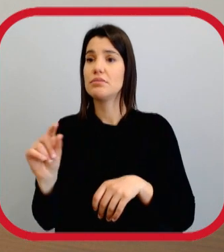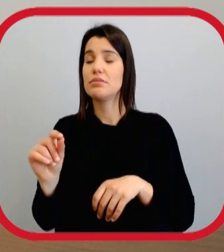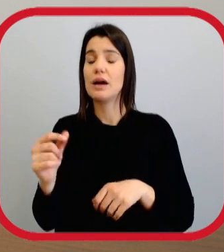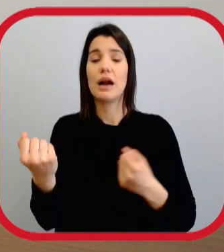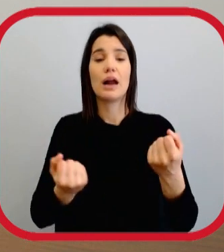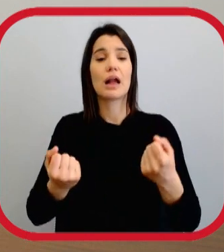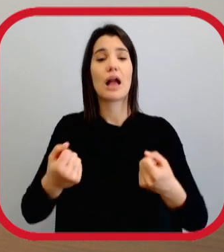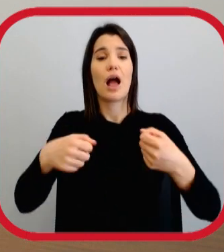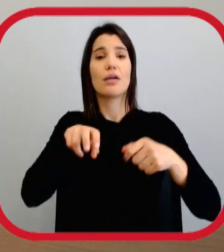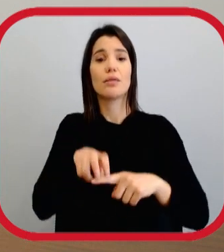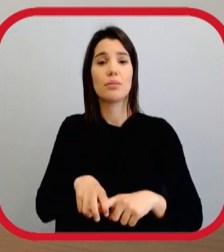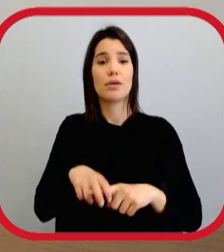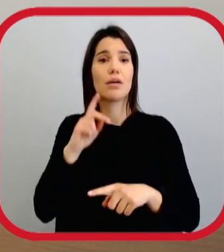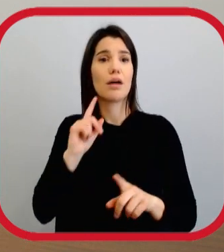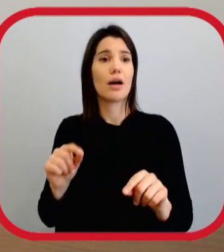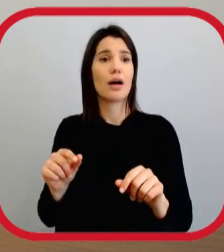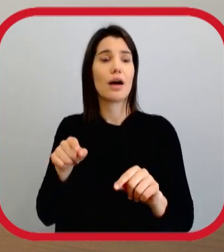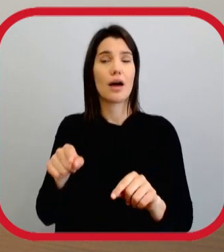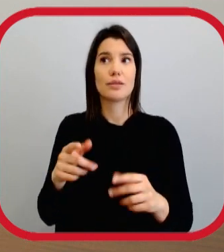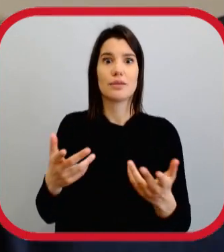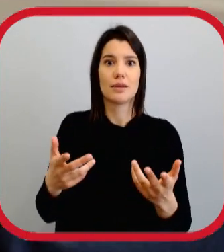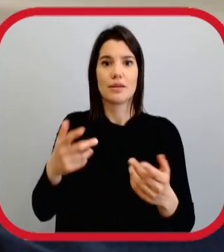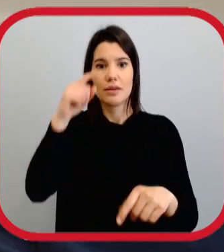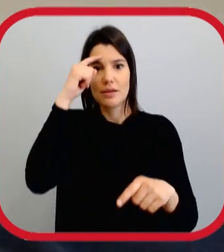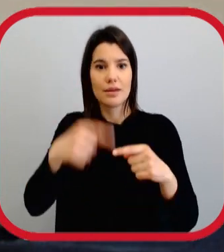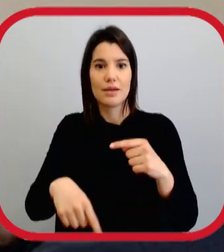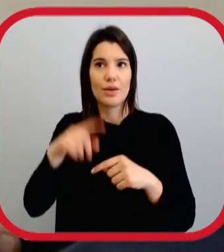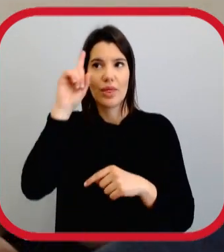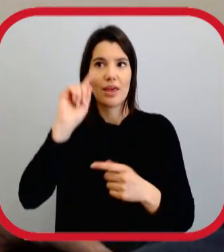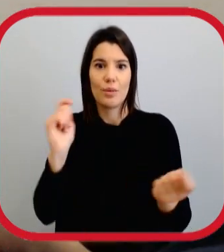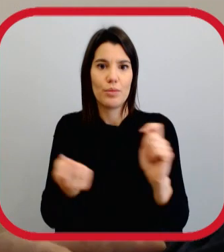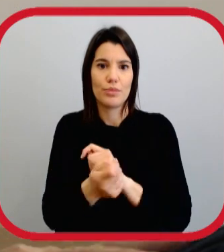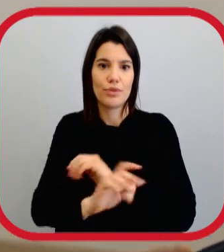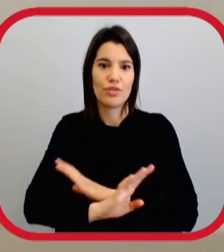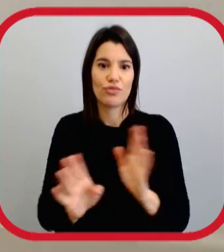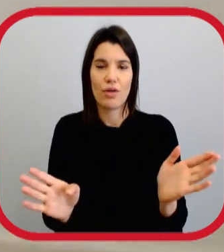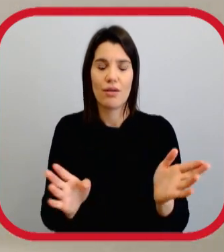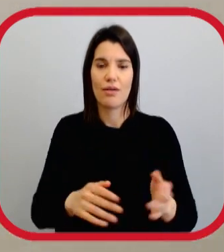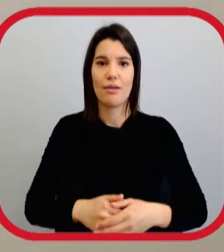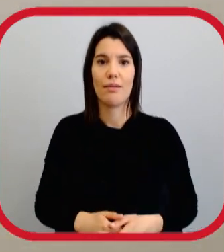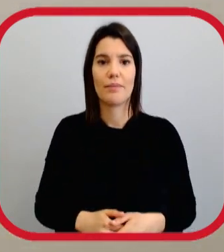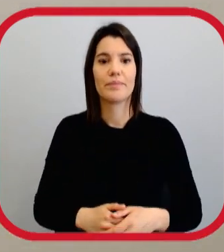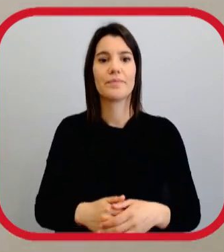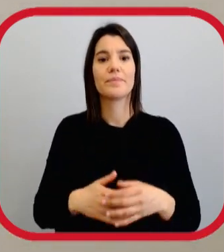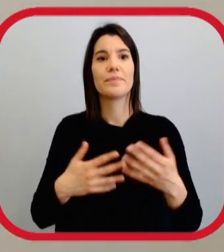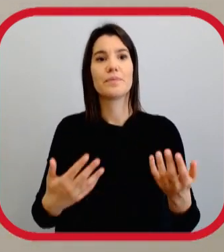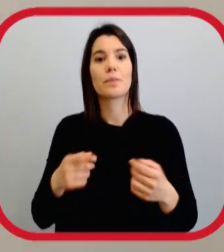entro no carro, ligo a rádio e o primeiro-ministro estava a se admitir. Ou seja, claramente que o nosso dia muda completamente.